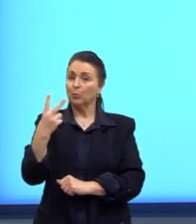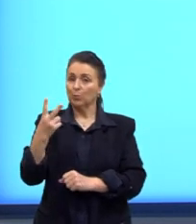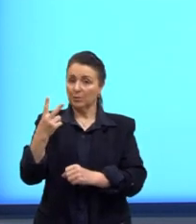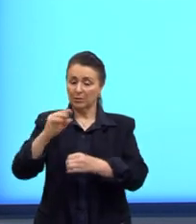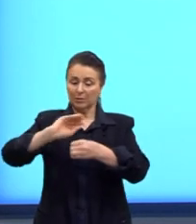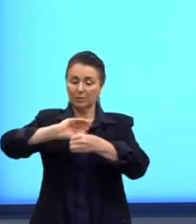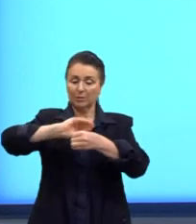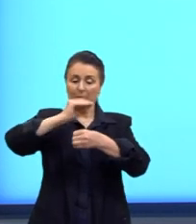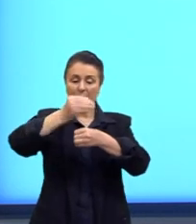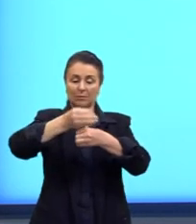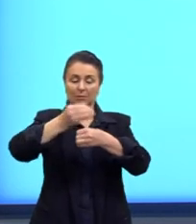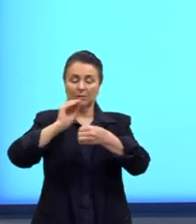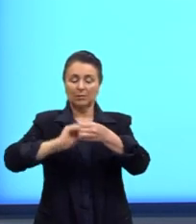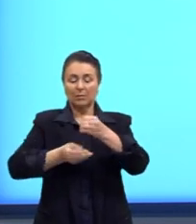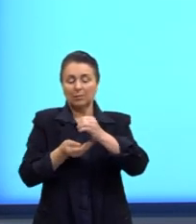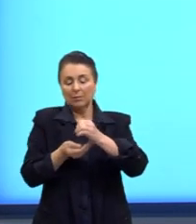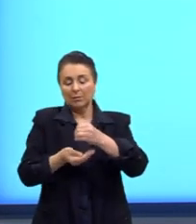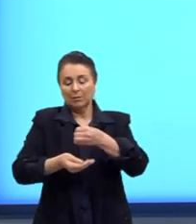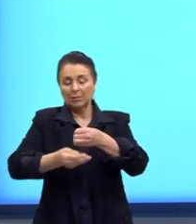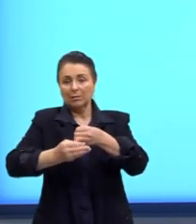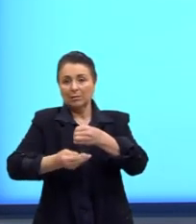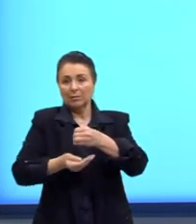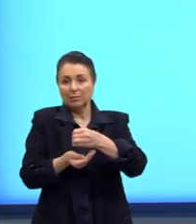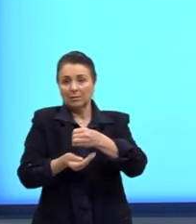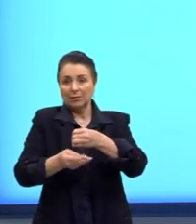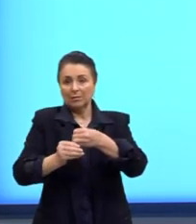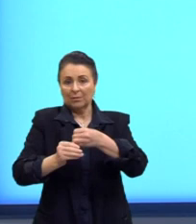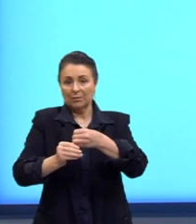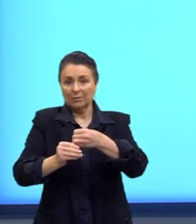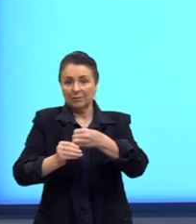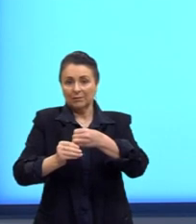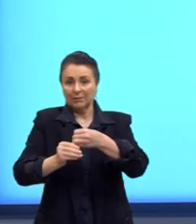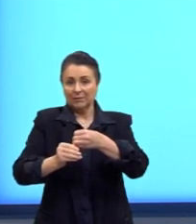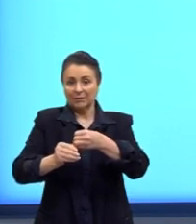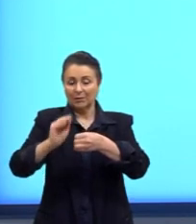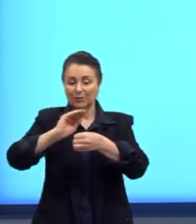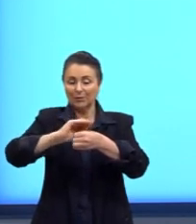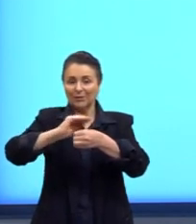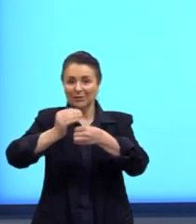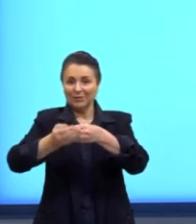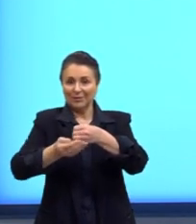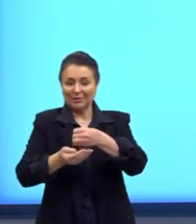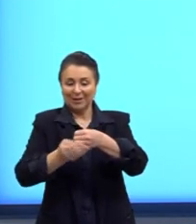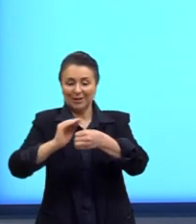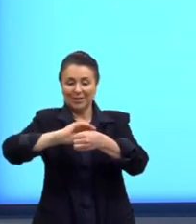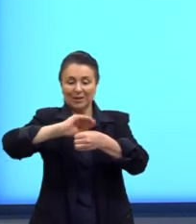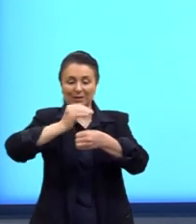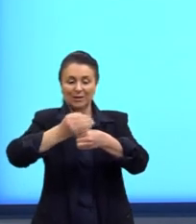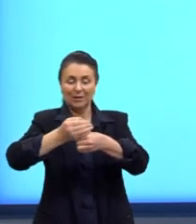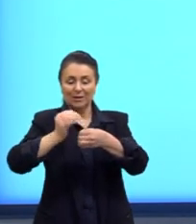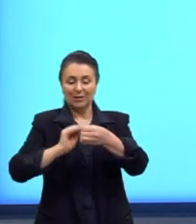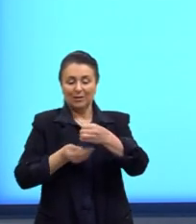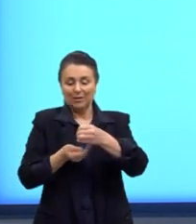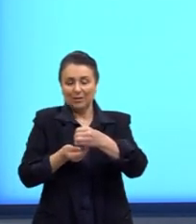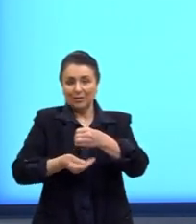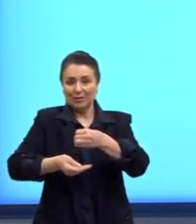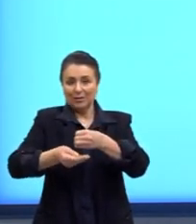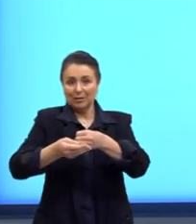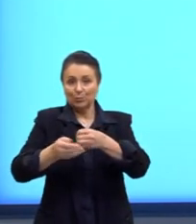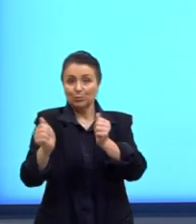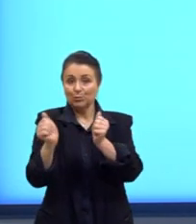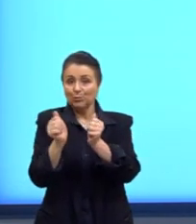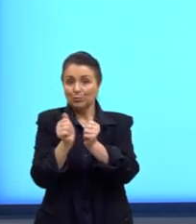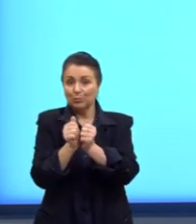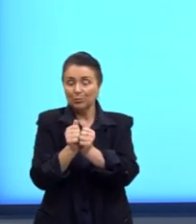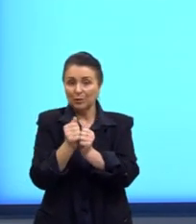semisferas em cada uma das extremidades do cilindro, se nós juntarmos essas duas semisferas, nós